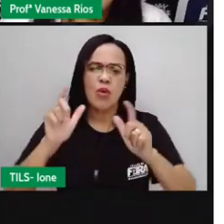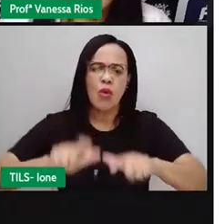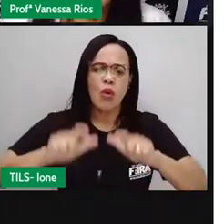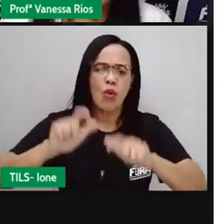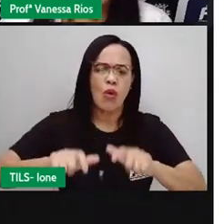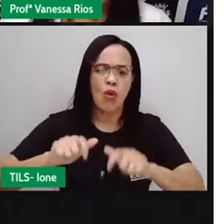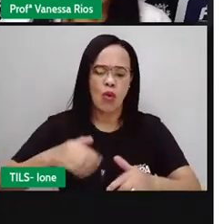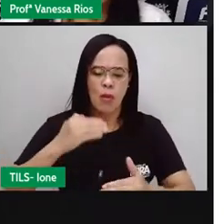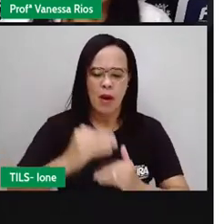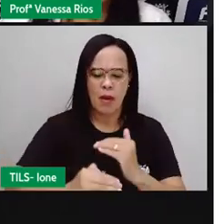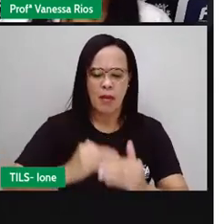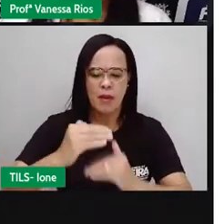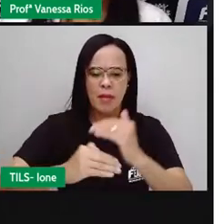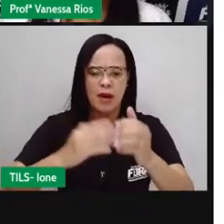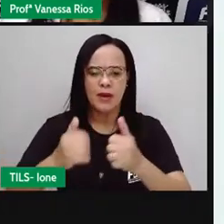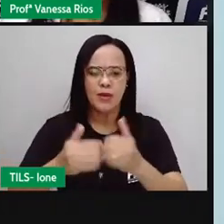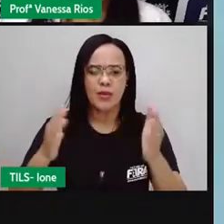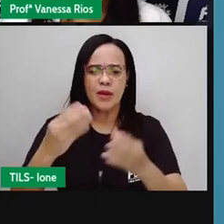começa.